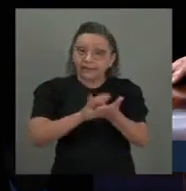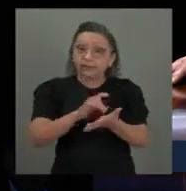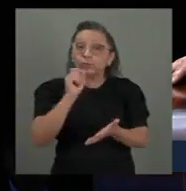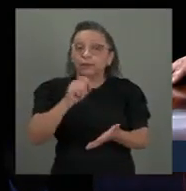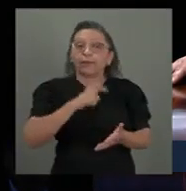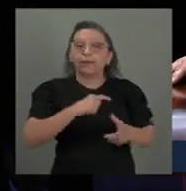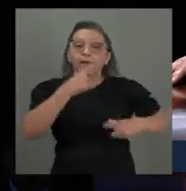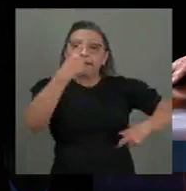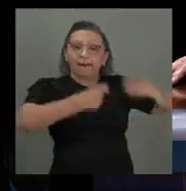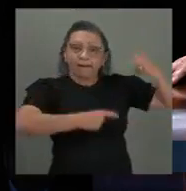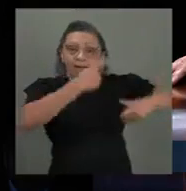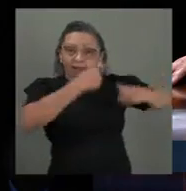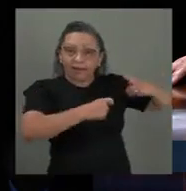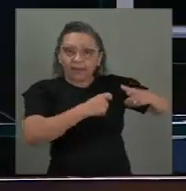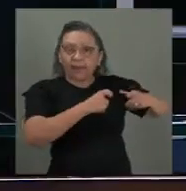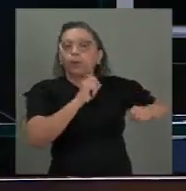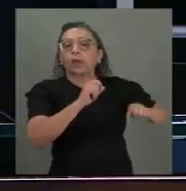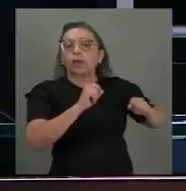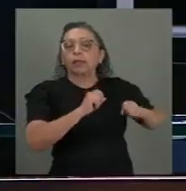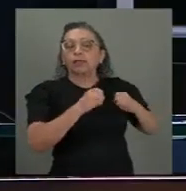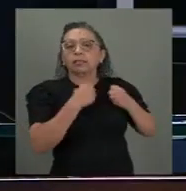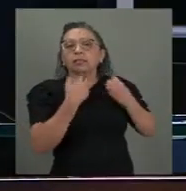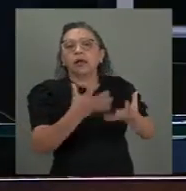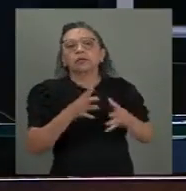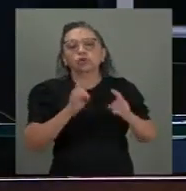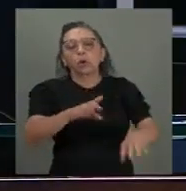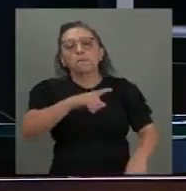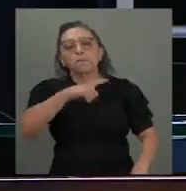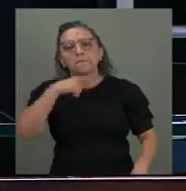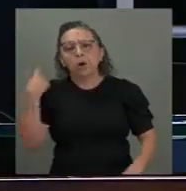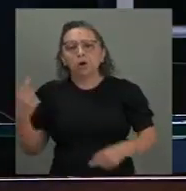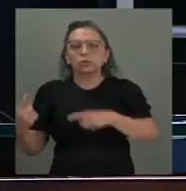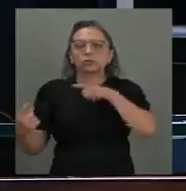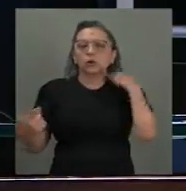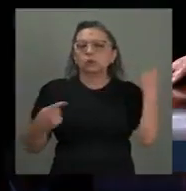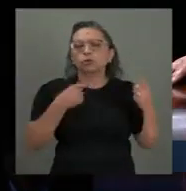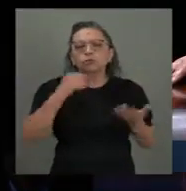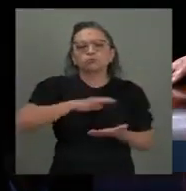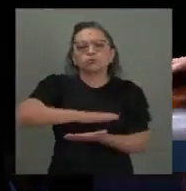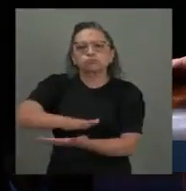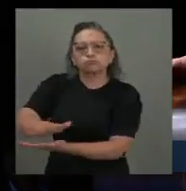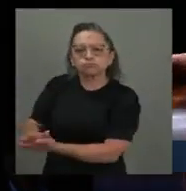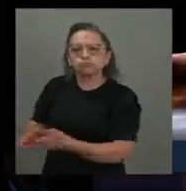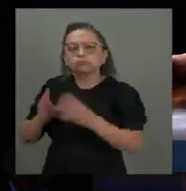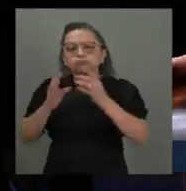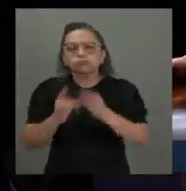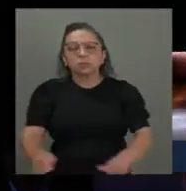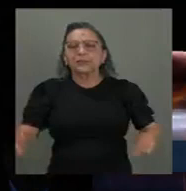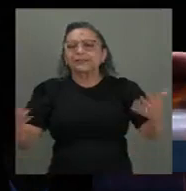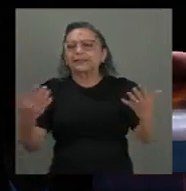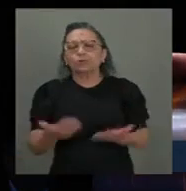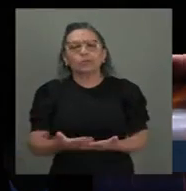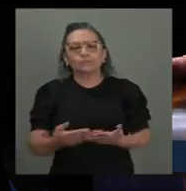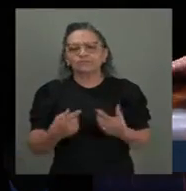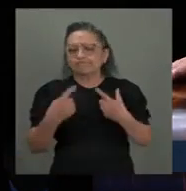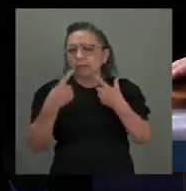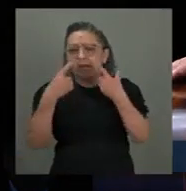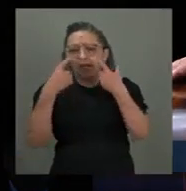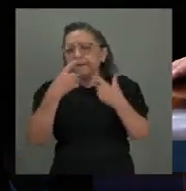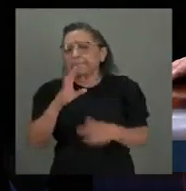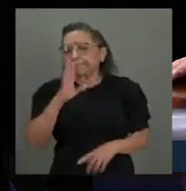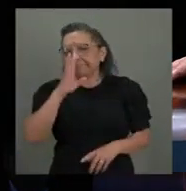traz somente morte, destruição e uma violação profunda